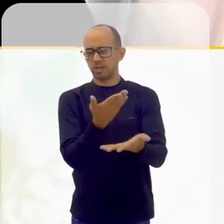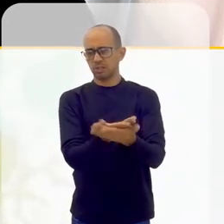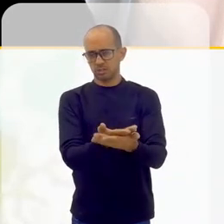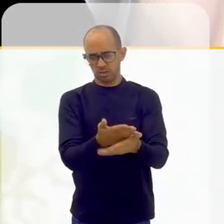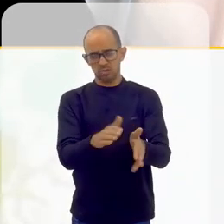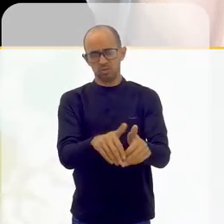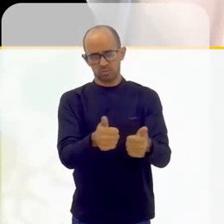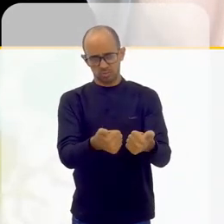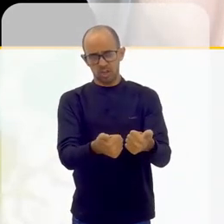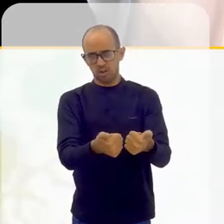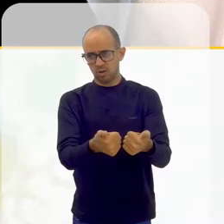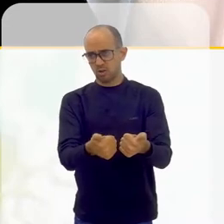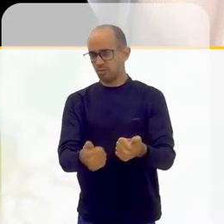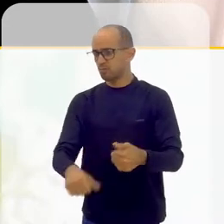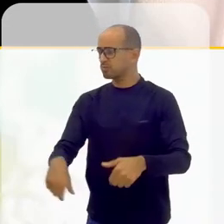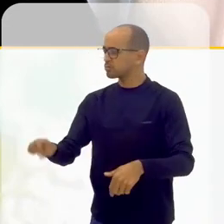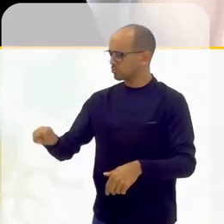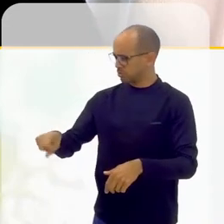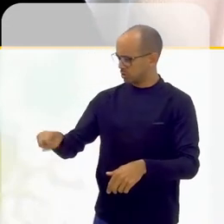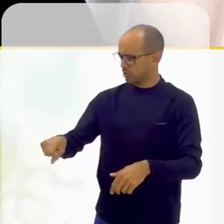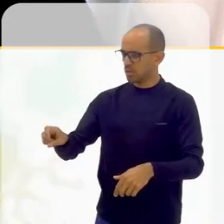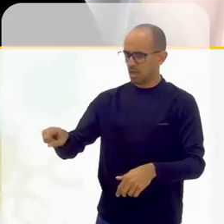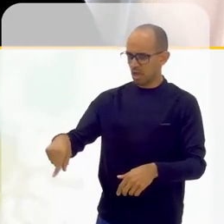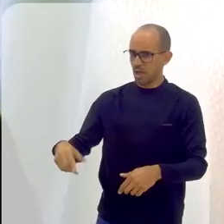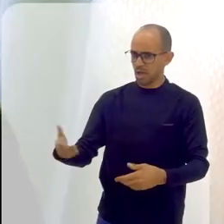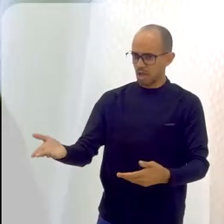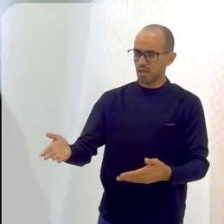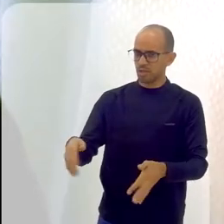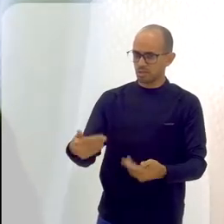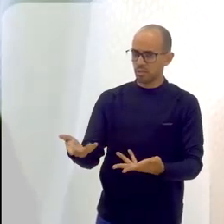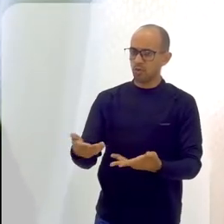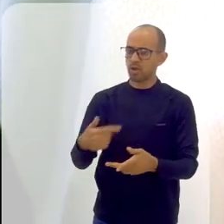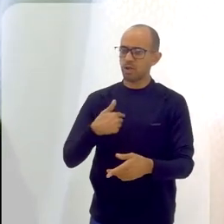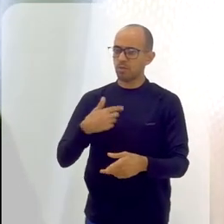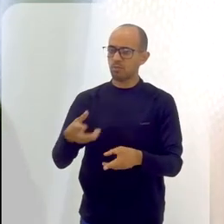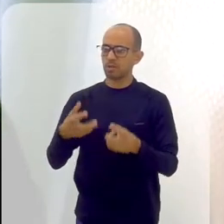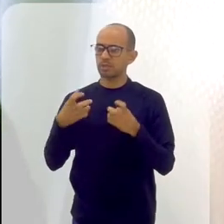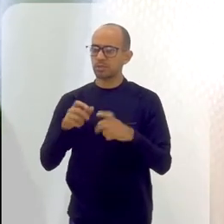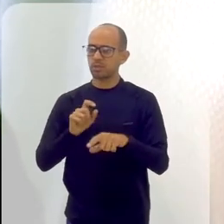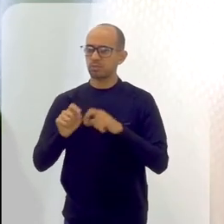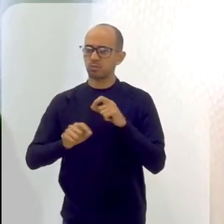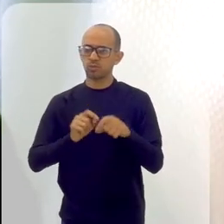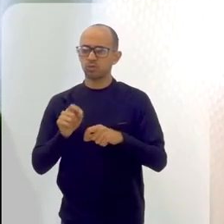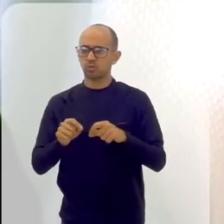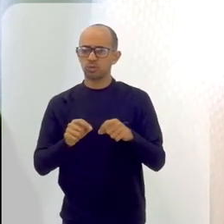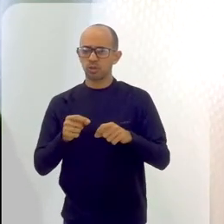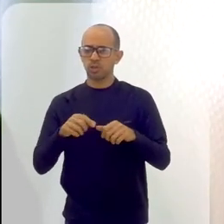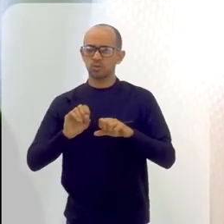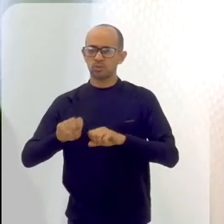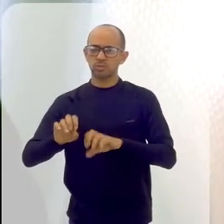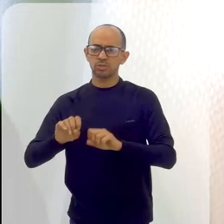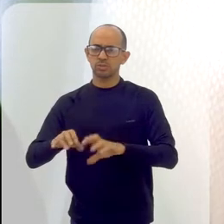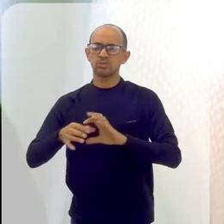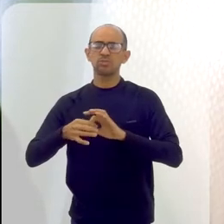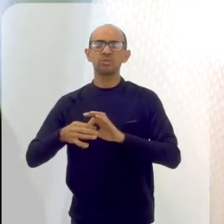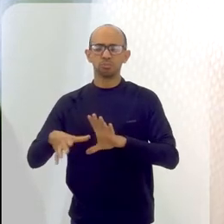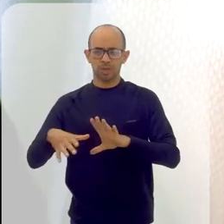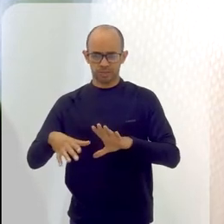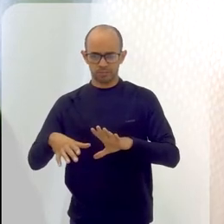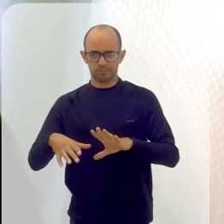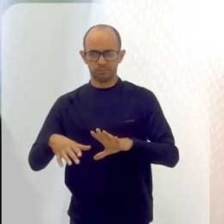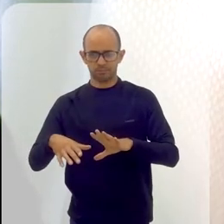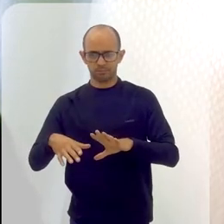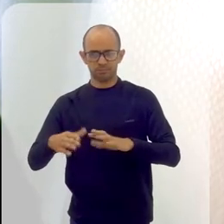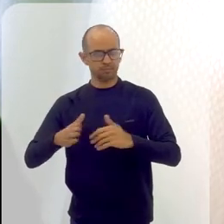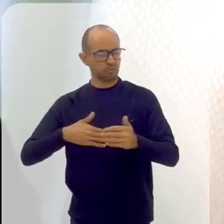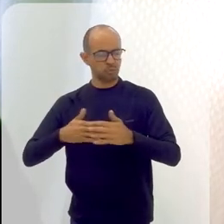transcorram bem. Sim, definitivamente. Eu vejo que o ensino é libertador em todos os